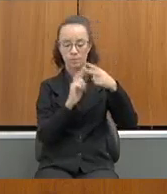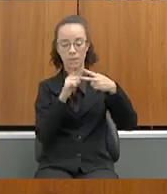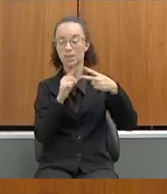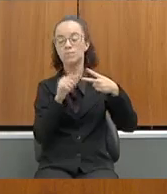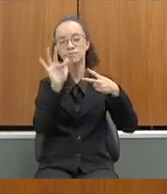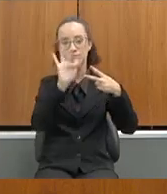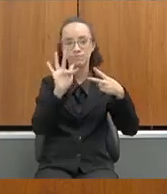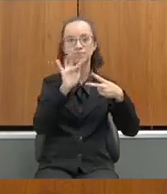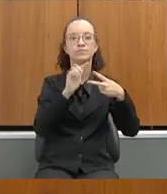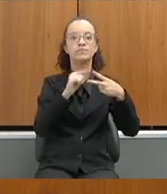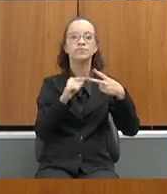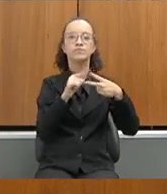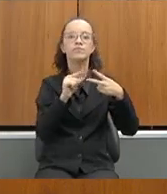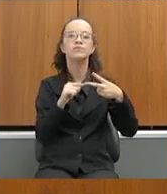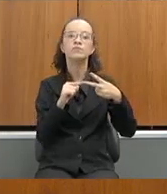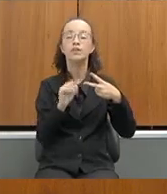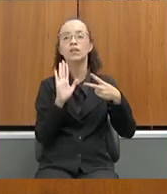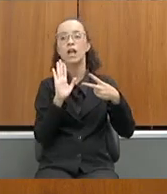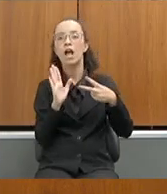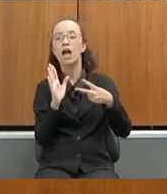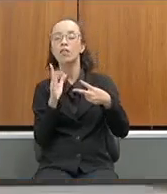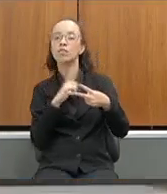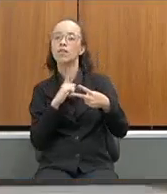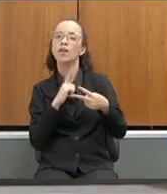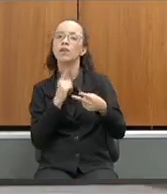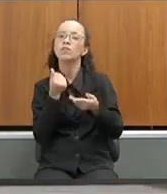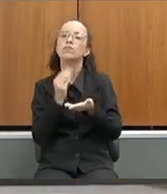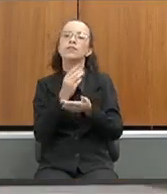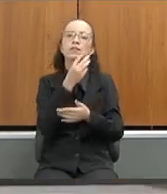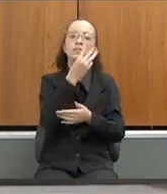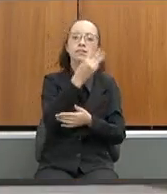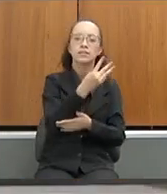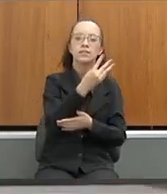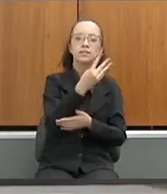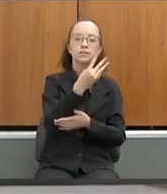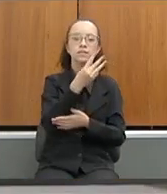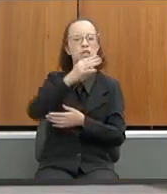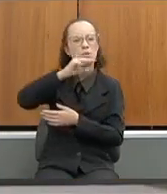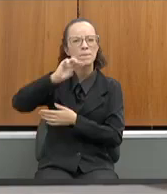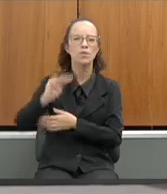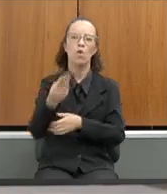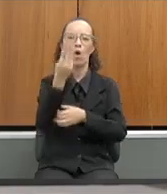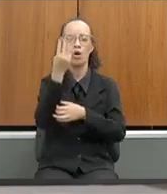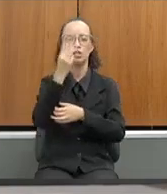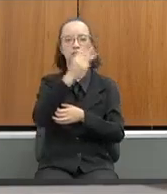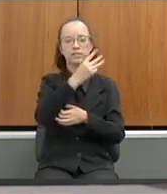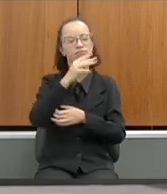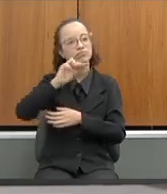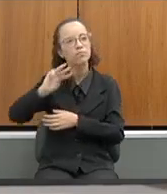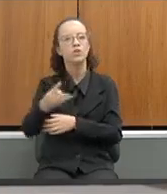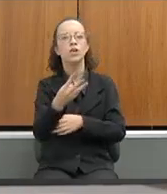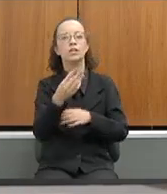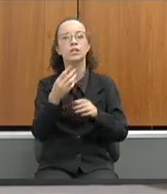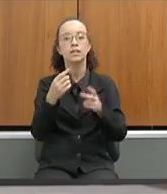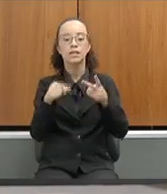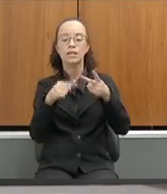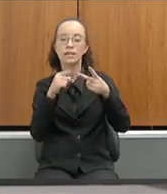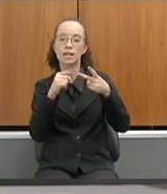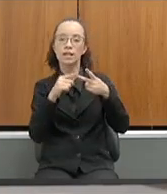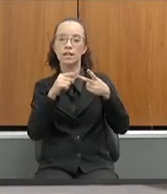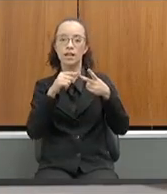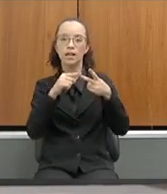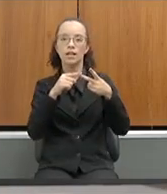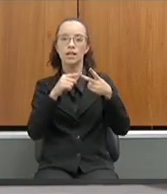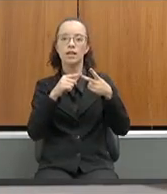Já temos investimentos de 373 milhões na UENG e na Unimonte de 390 milhões